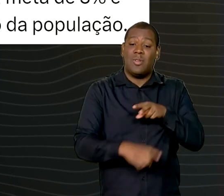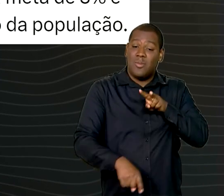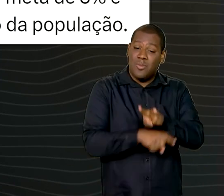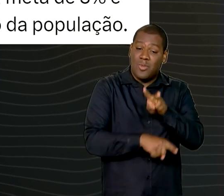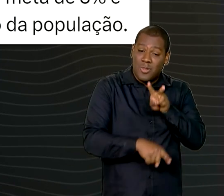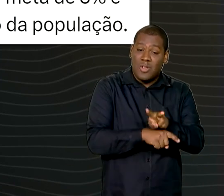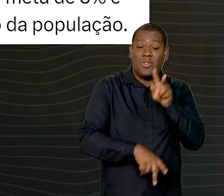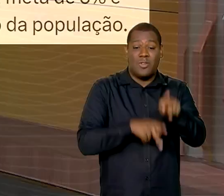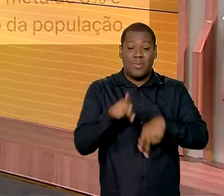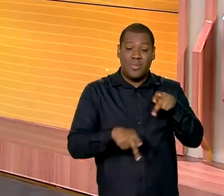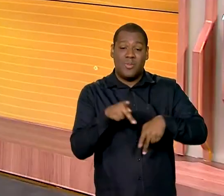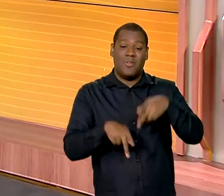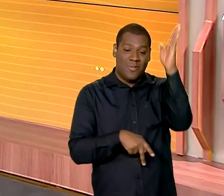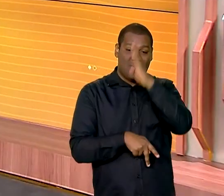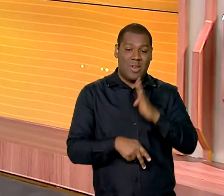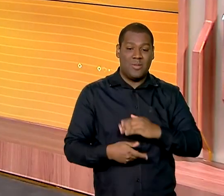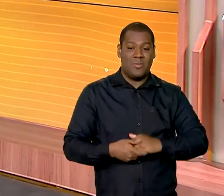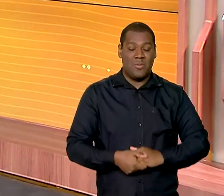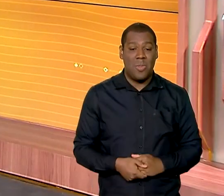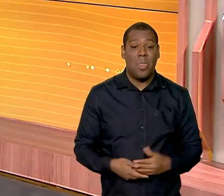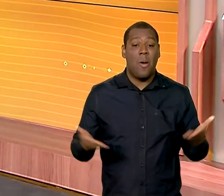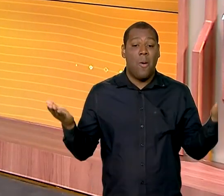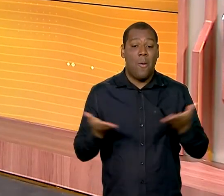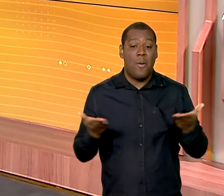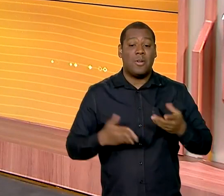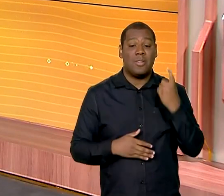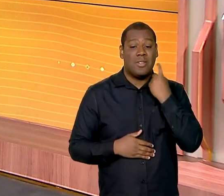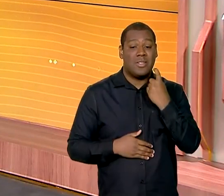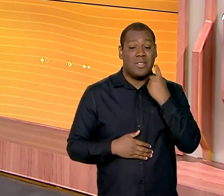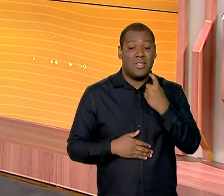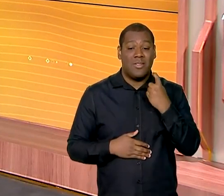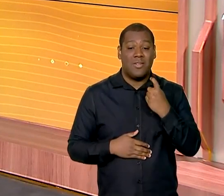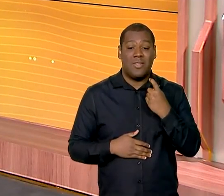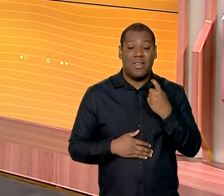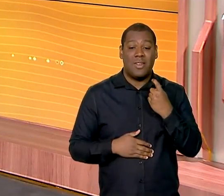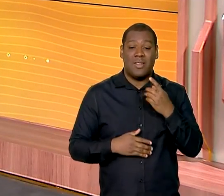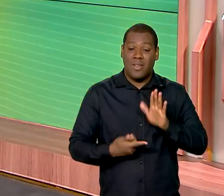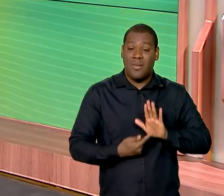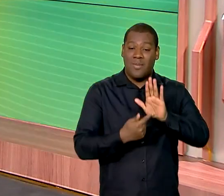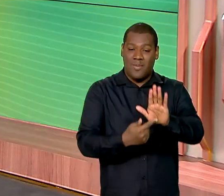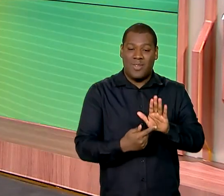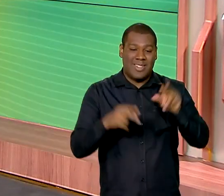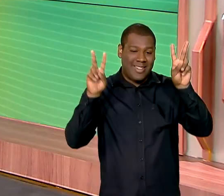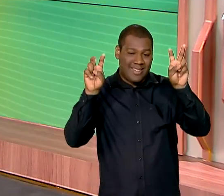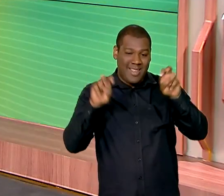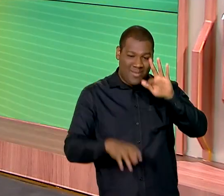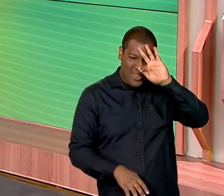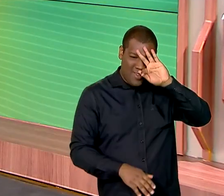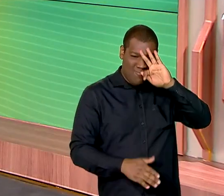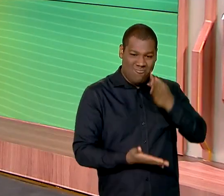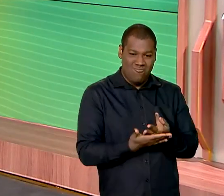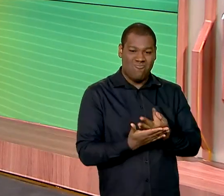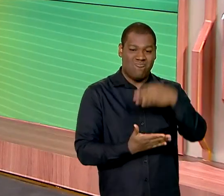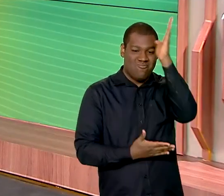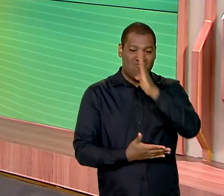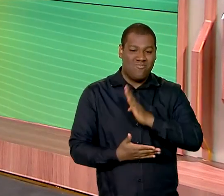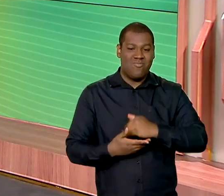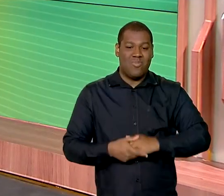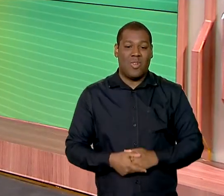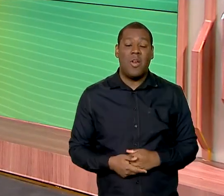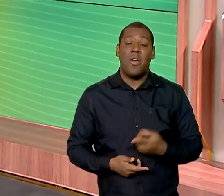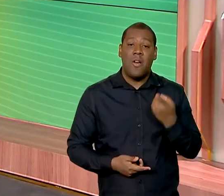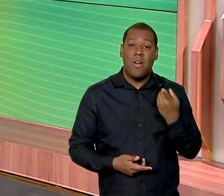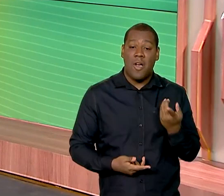bolso da população. E hoje é sexta-feira, dia do nosso quadro Fé no Brasil. É o momento da gente lembrar algumas